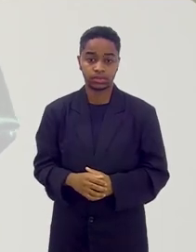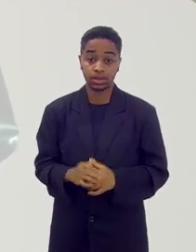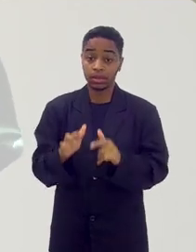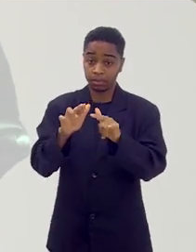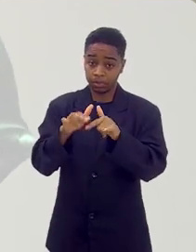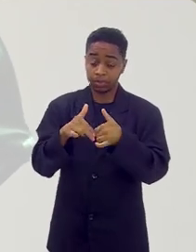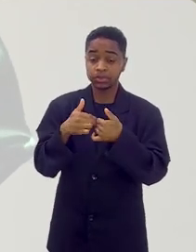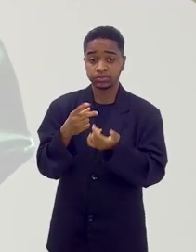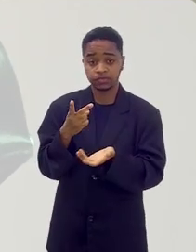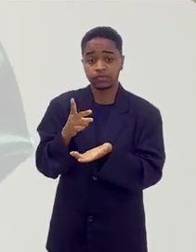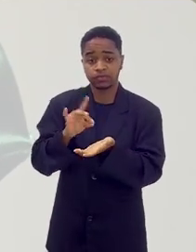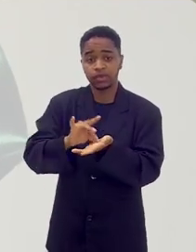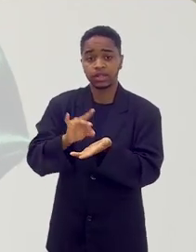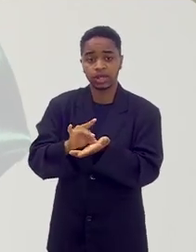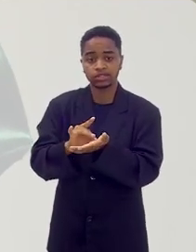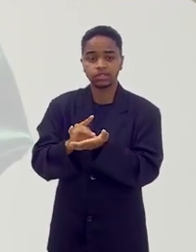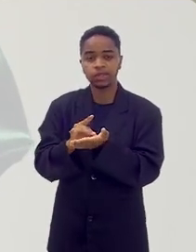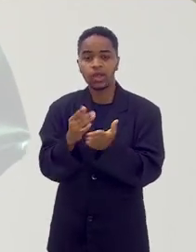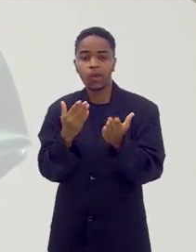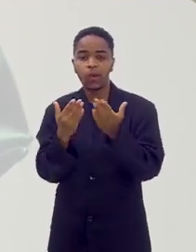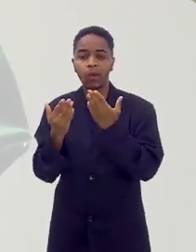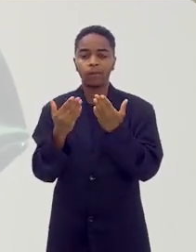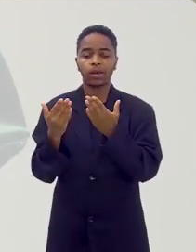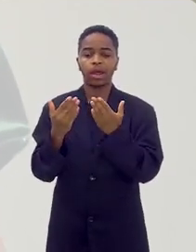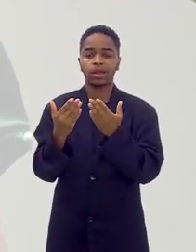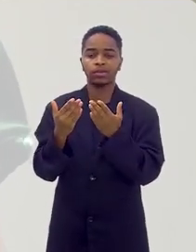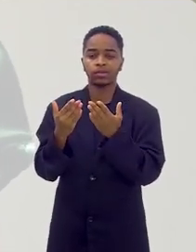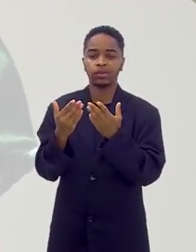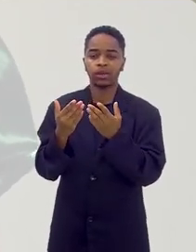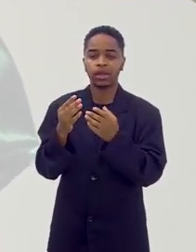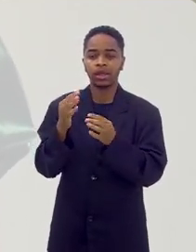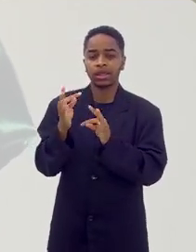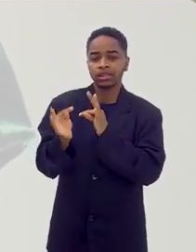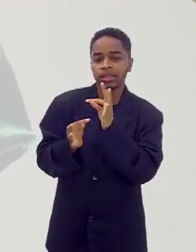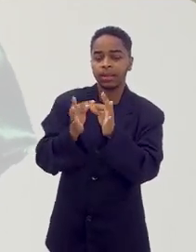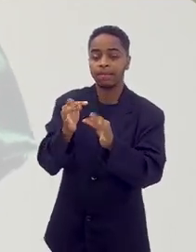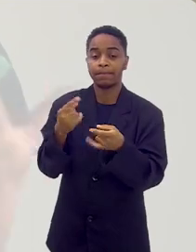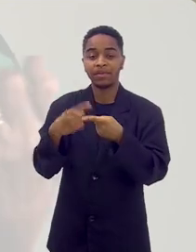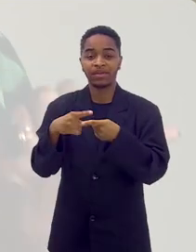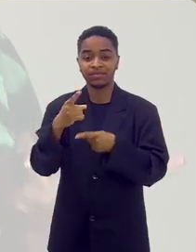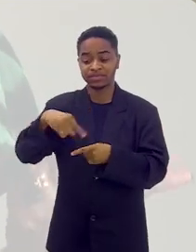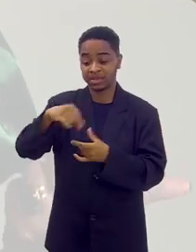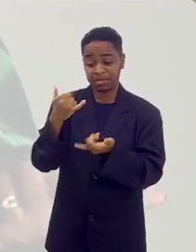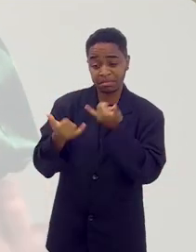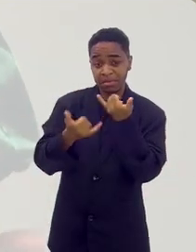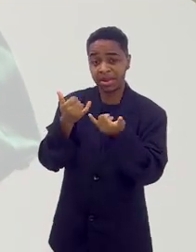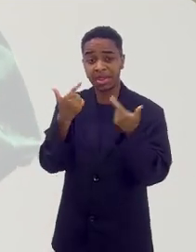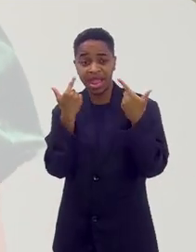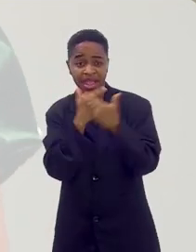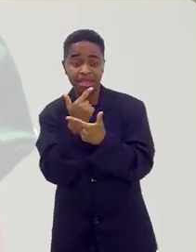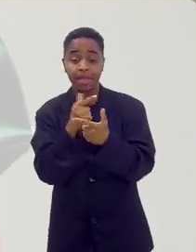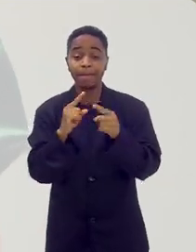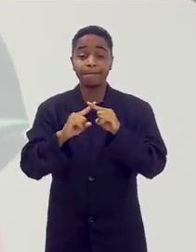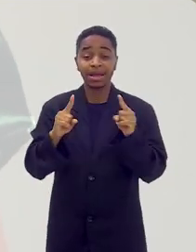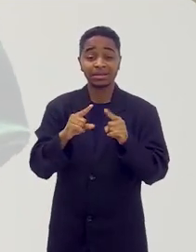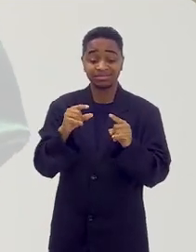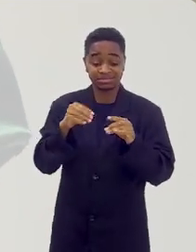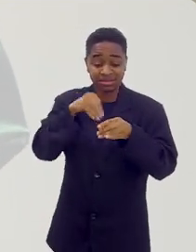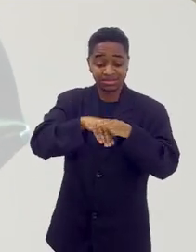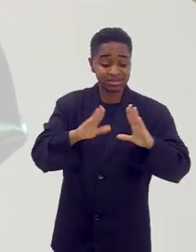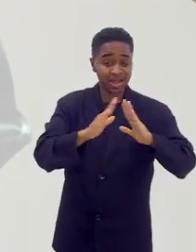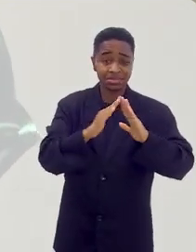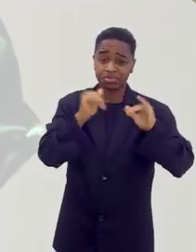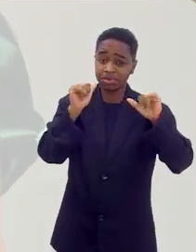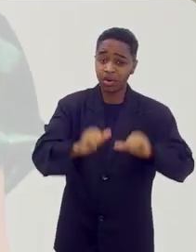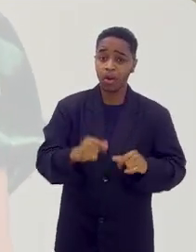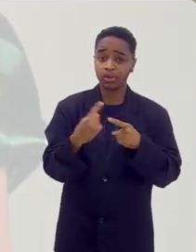Por isso que ela é terapêutica. Você para, você ri, você brinca. Agora, melhor do que ficar sozinha em casa que você vai passar